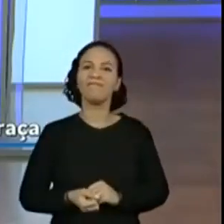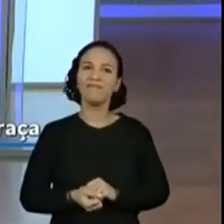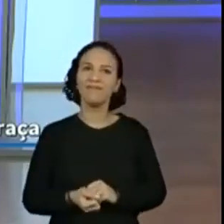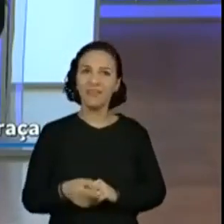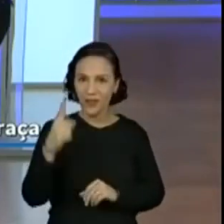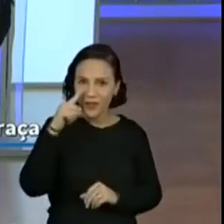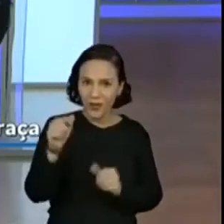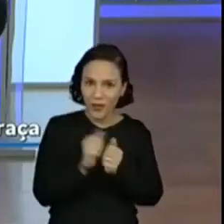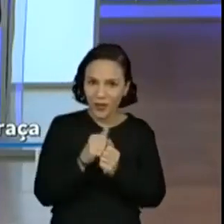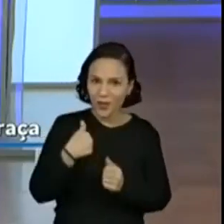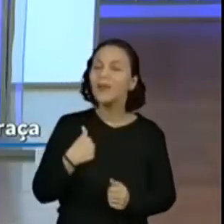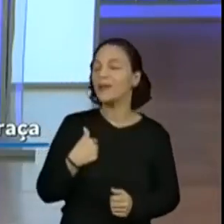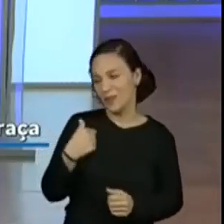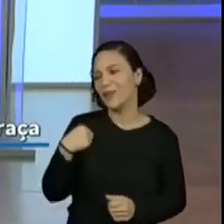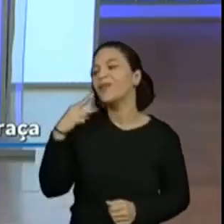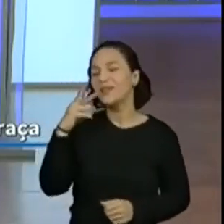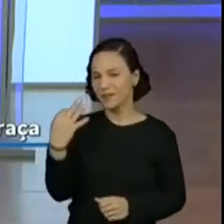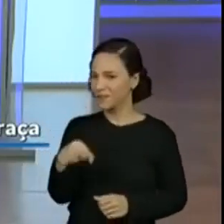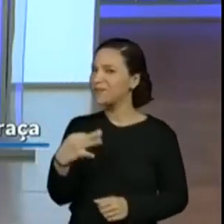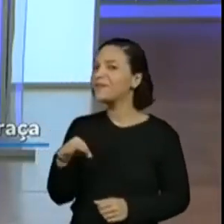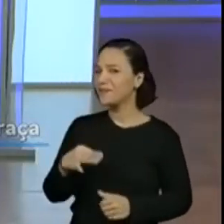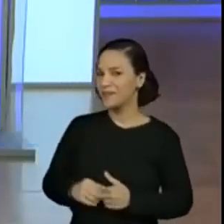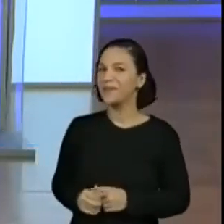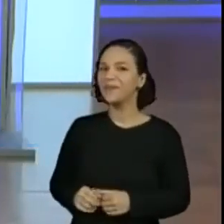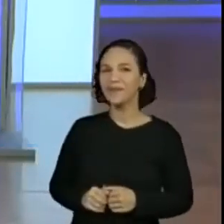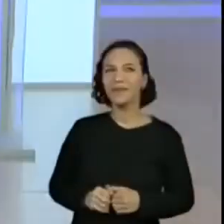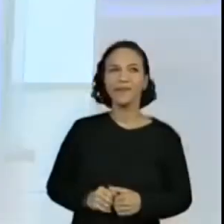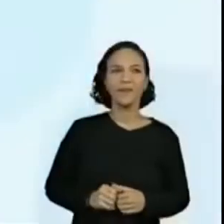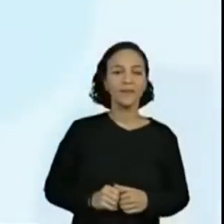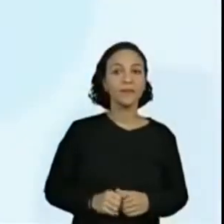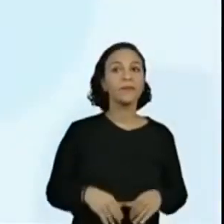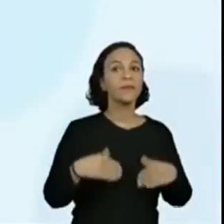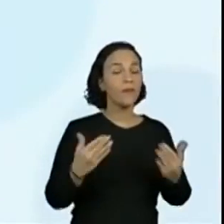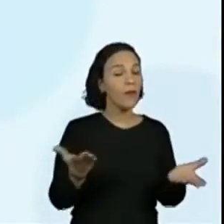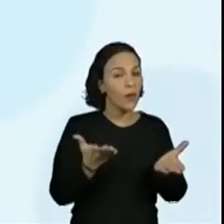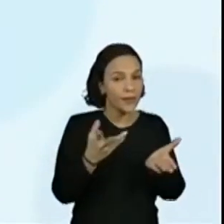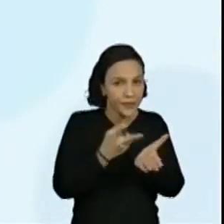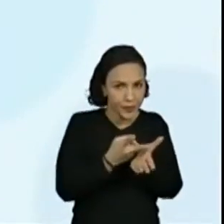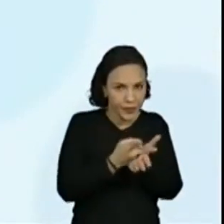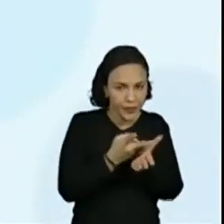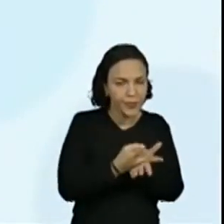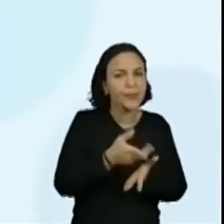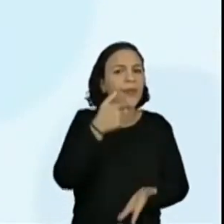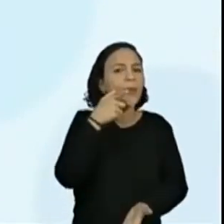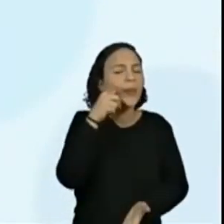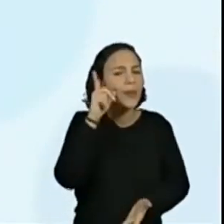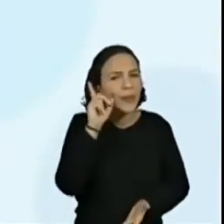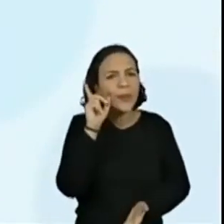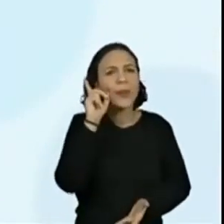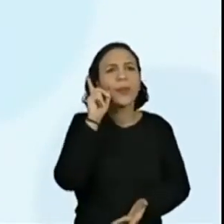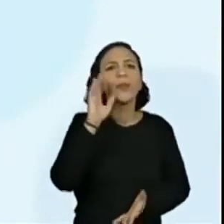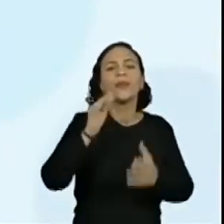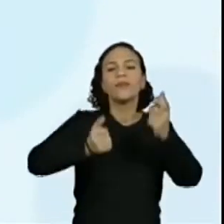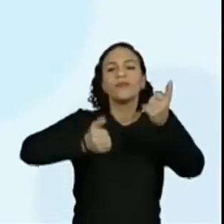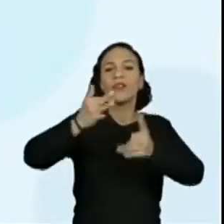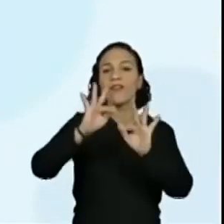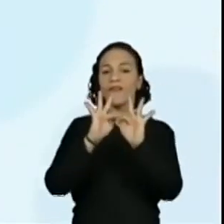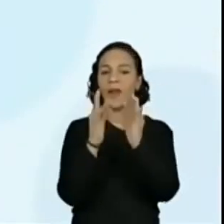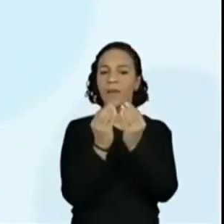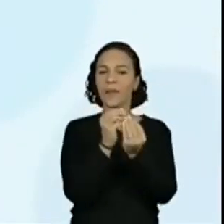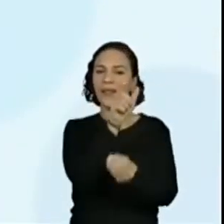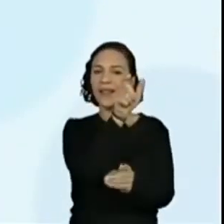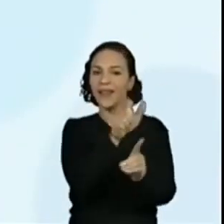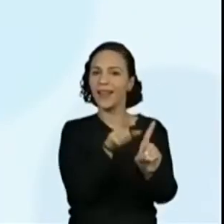Você viu junto comigo, não é? Vamos lá. Continuando, né? Ontem a gente falou aqui da família do Lucas,